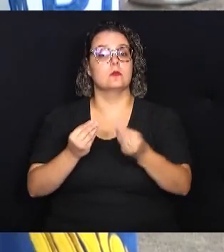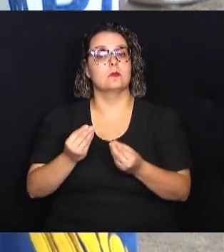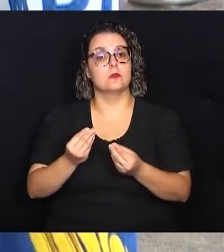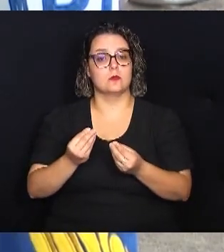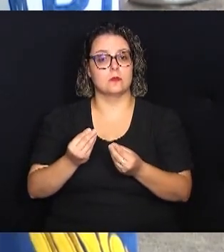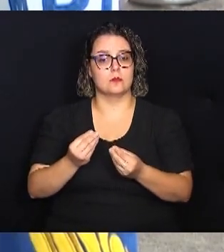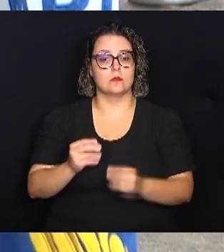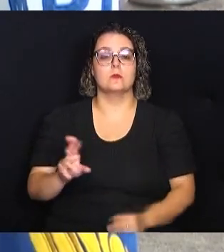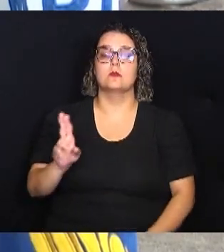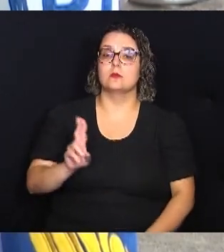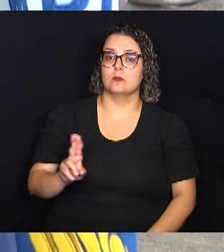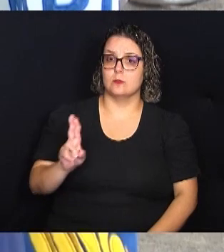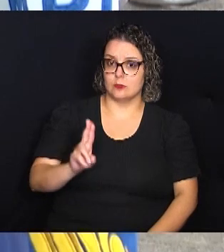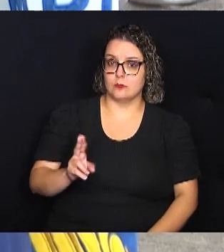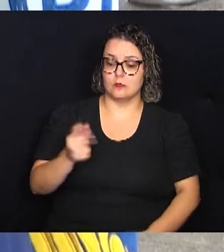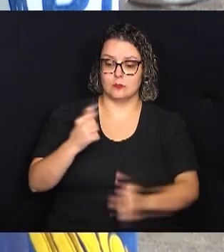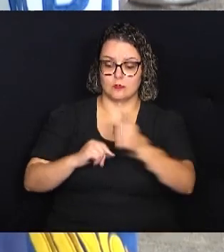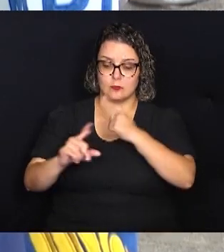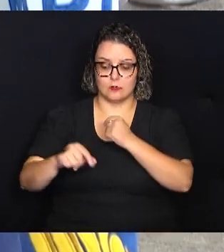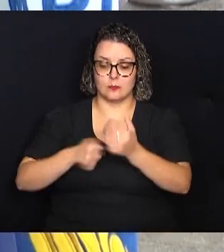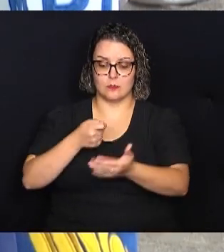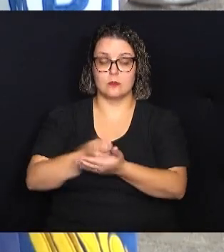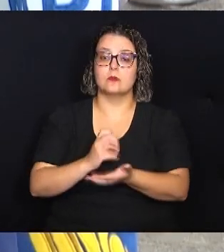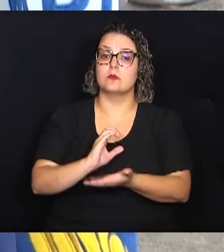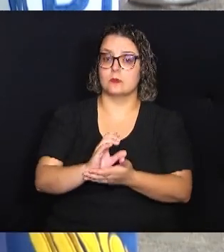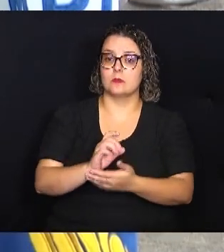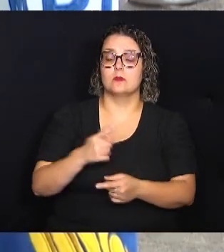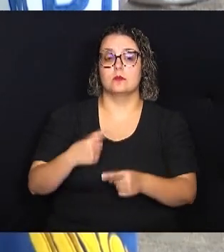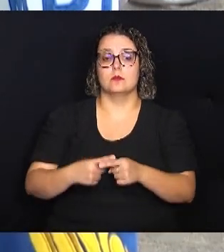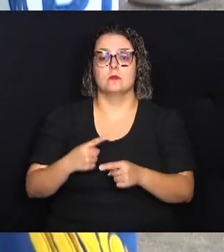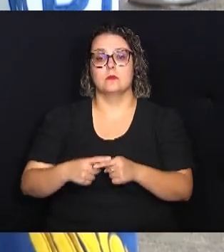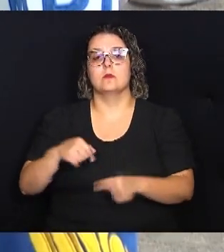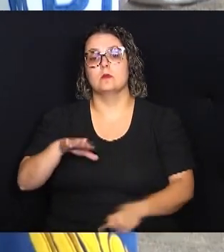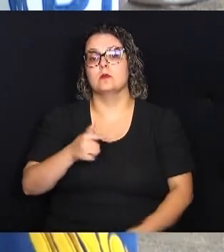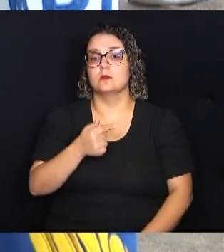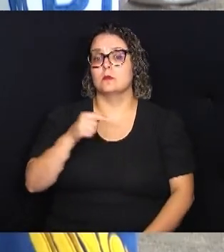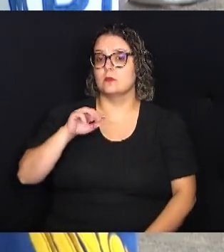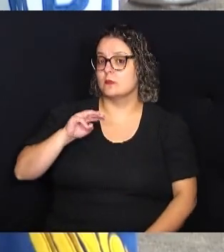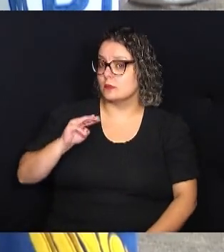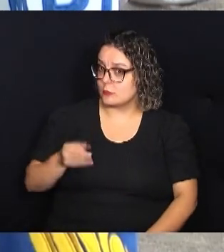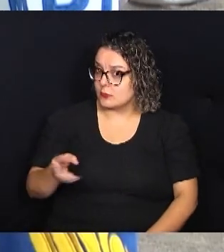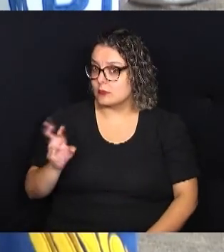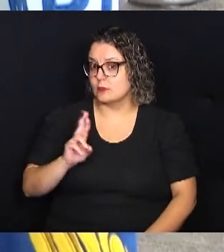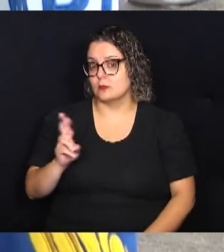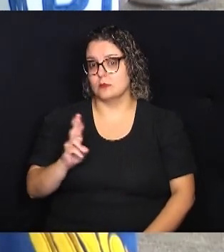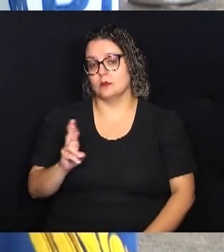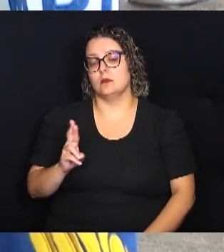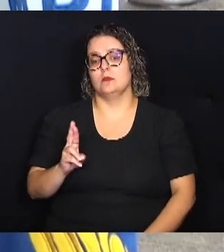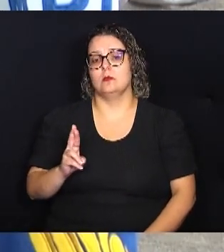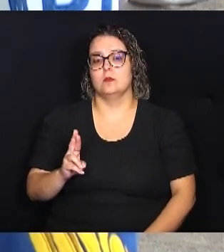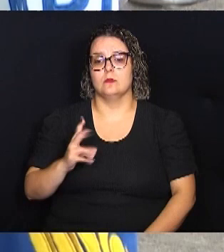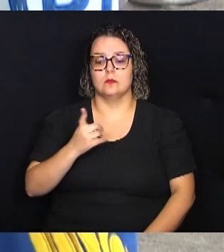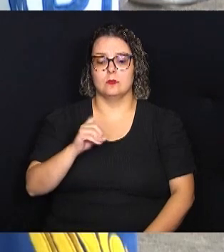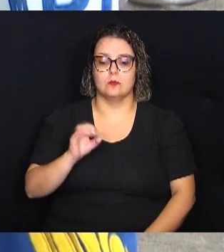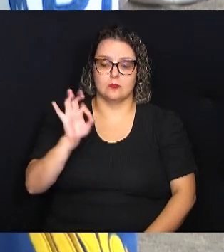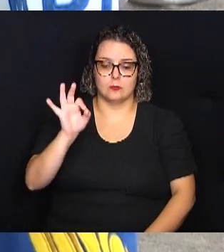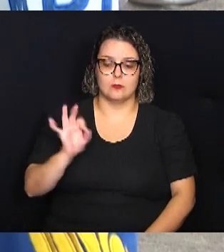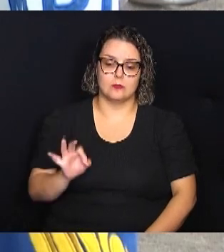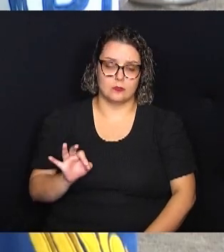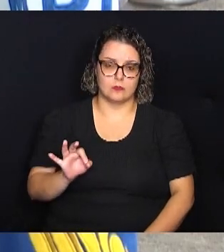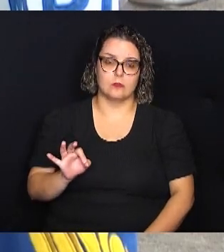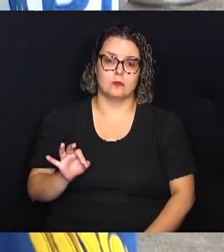utilizadas essas emendas, porque são um montante de mais de 7 milhões de reais, 10% do